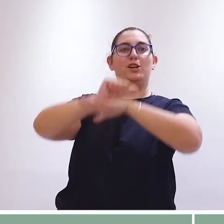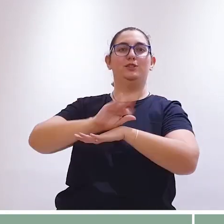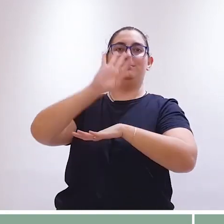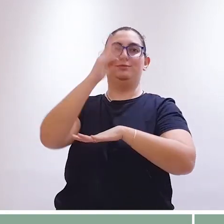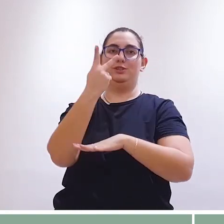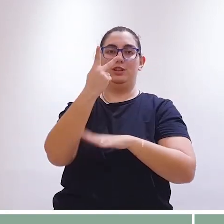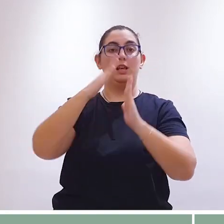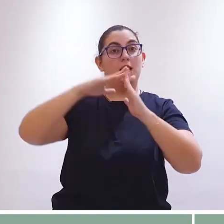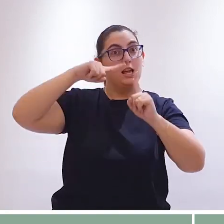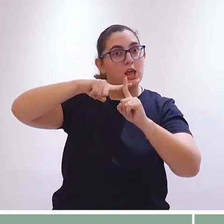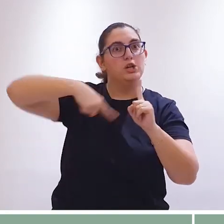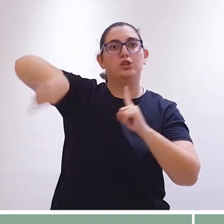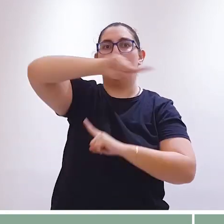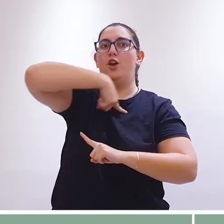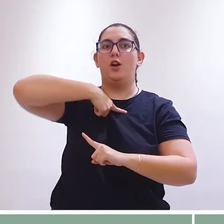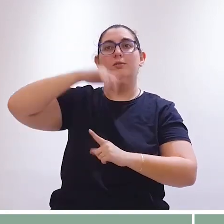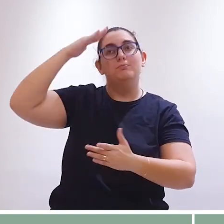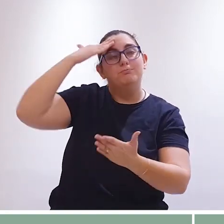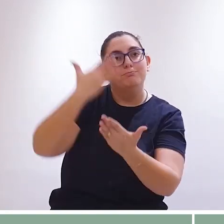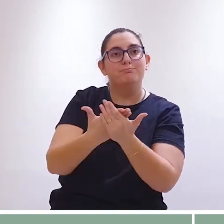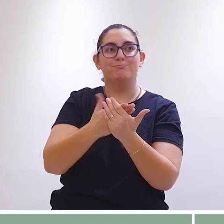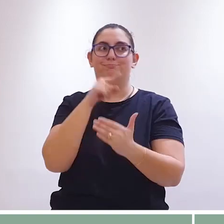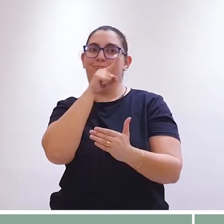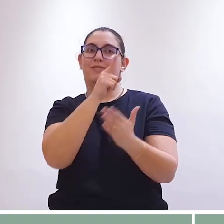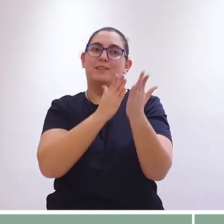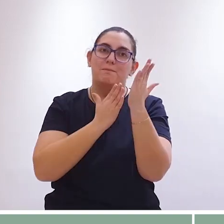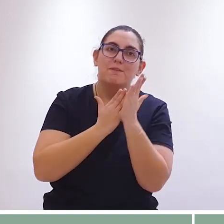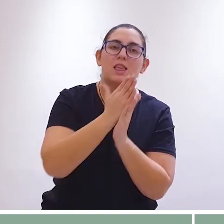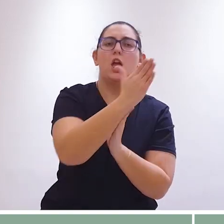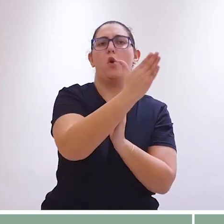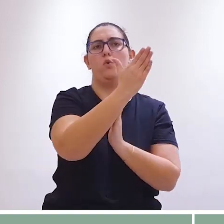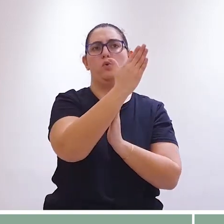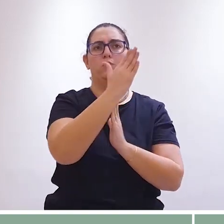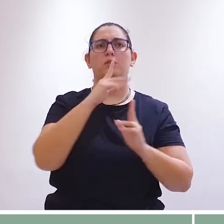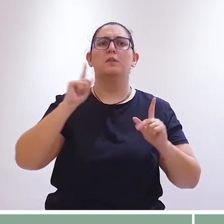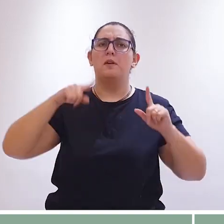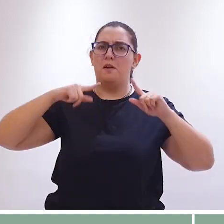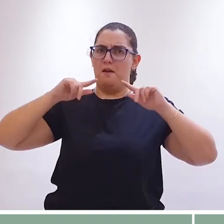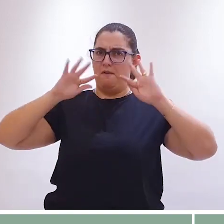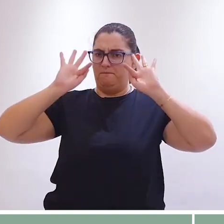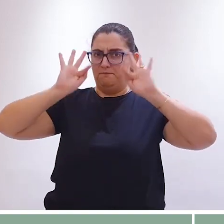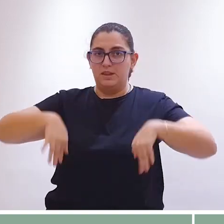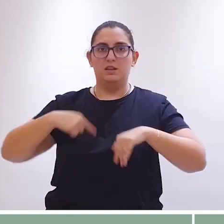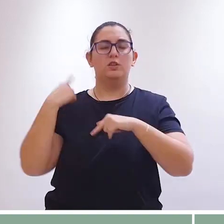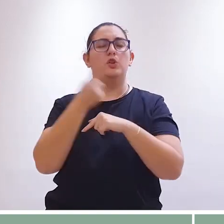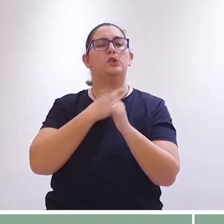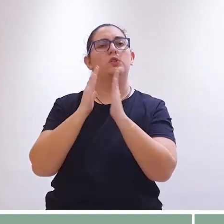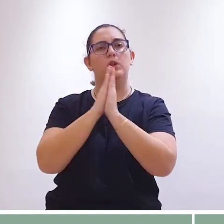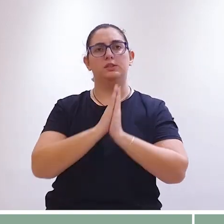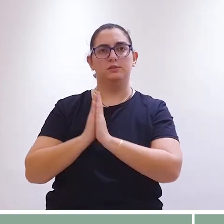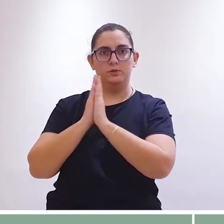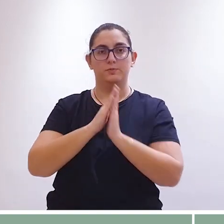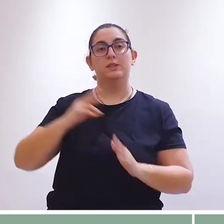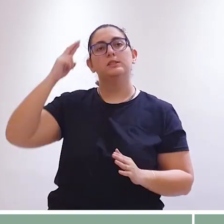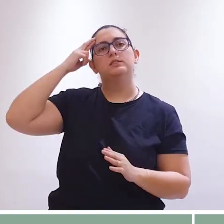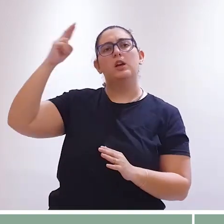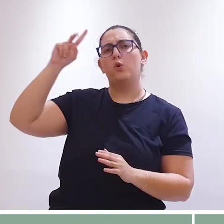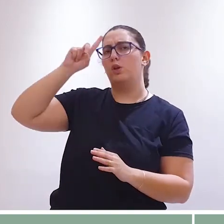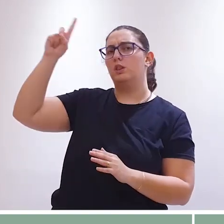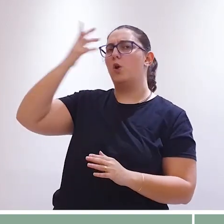comunidade a ser mais fiel a Jesus, construindo o reino de Deus. Vamos terminar com uma oração?